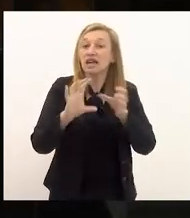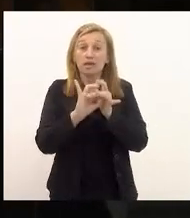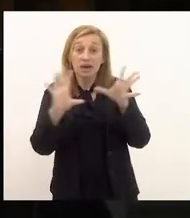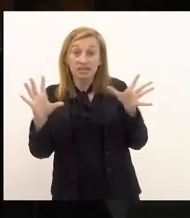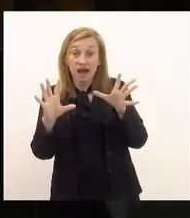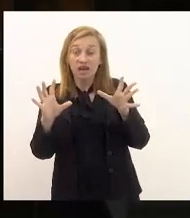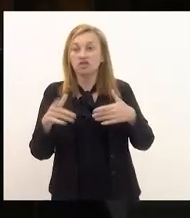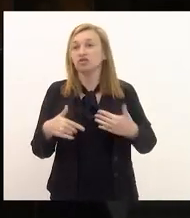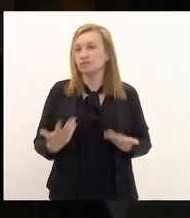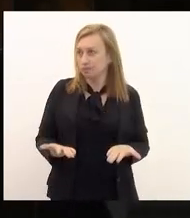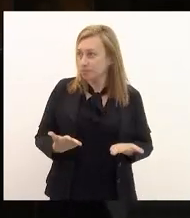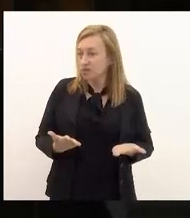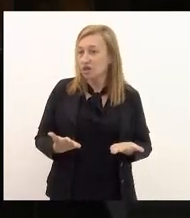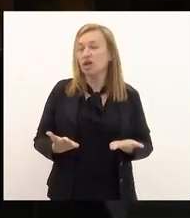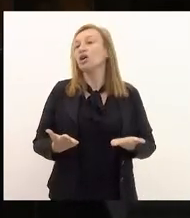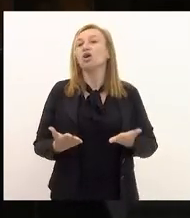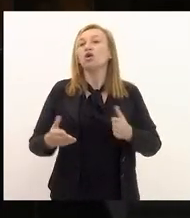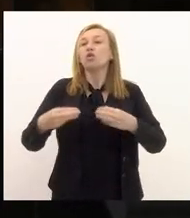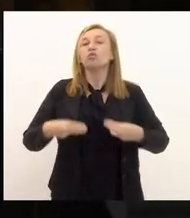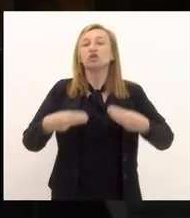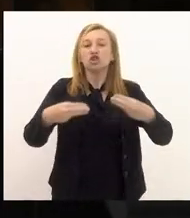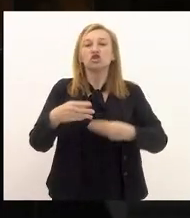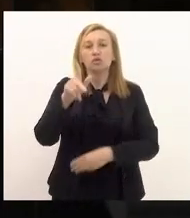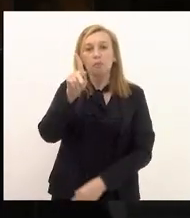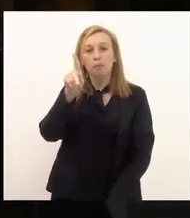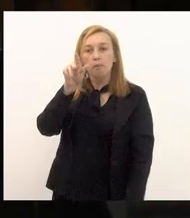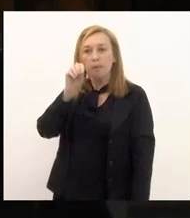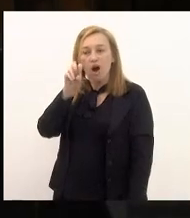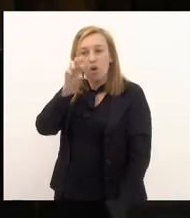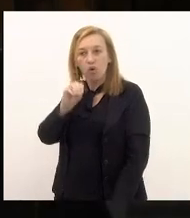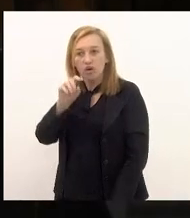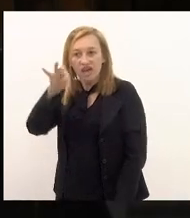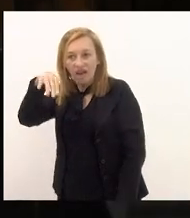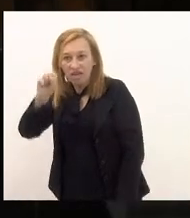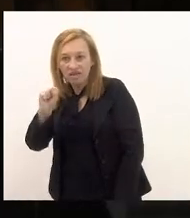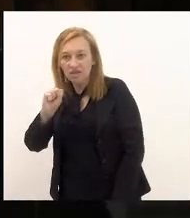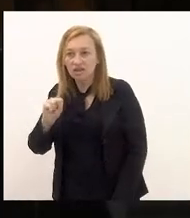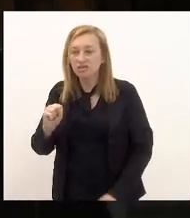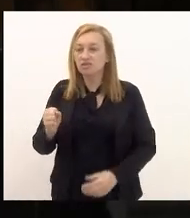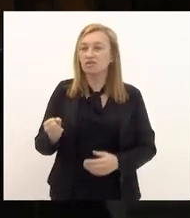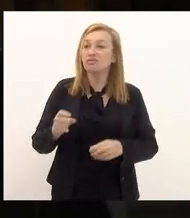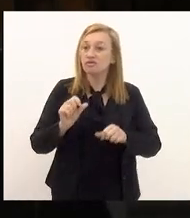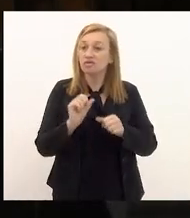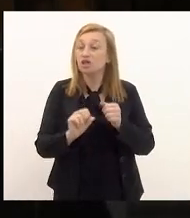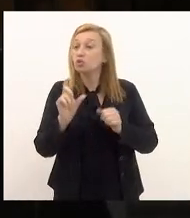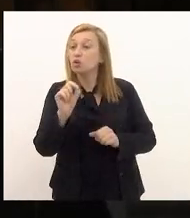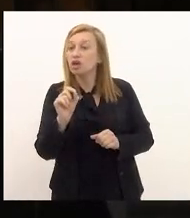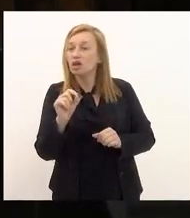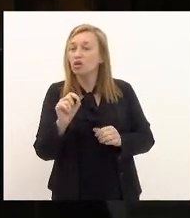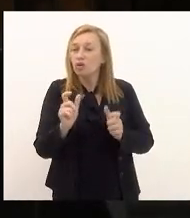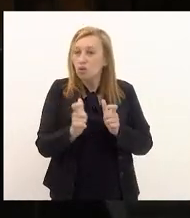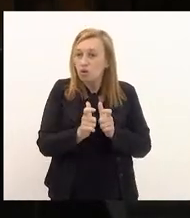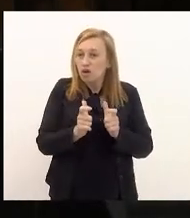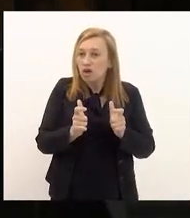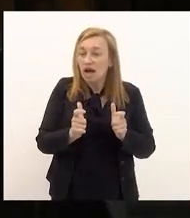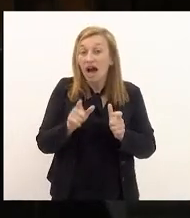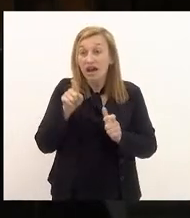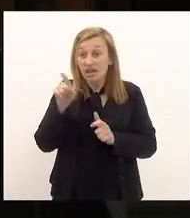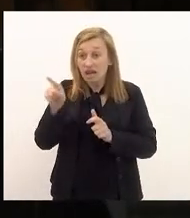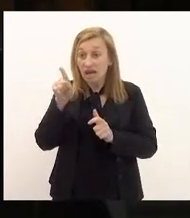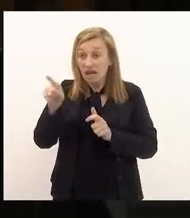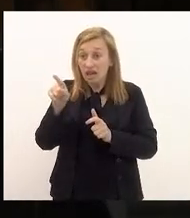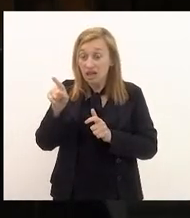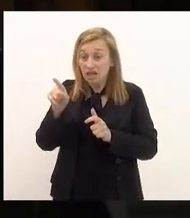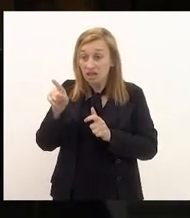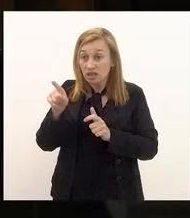medida o ministro o Paulo Guedes ele faz com que o grande credor aquele que ingressou na